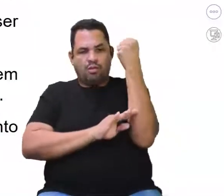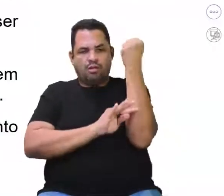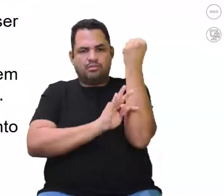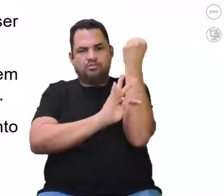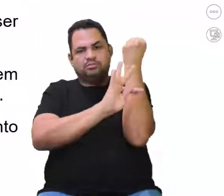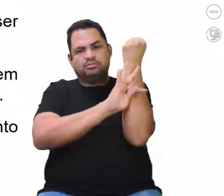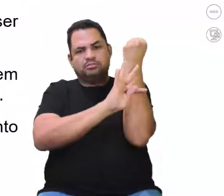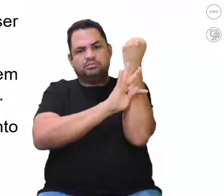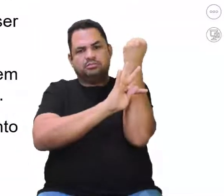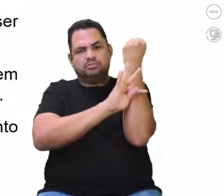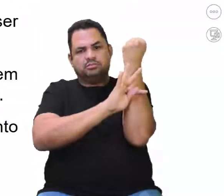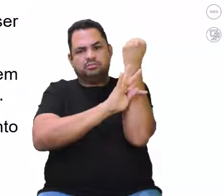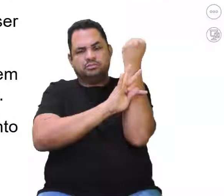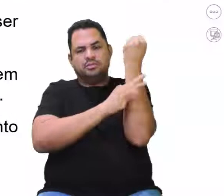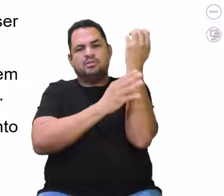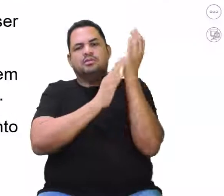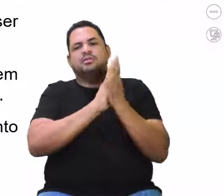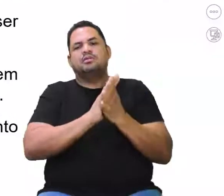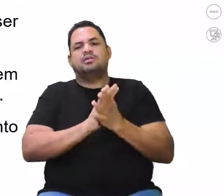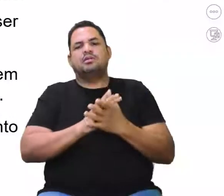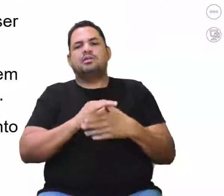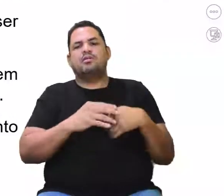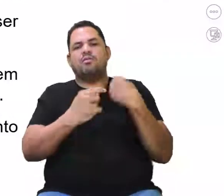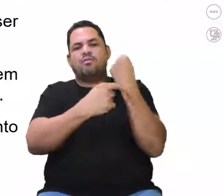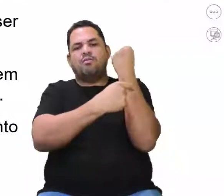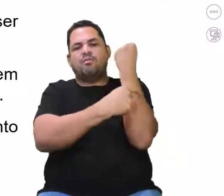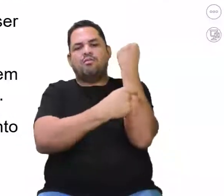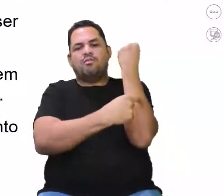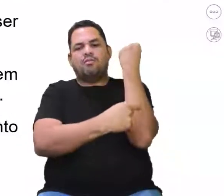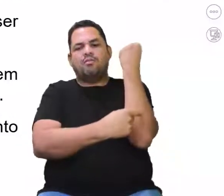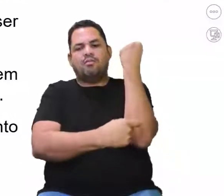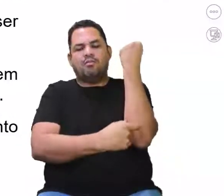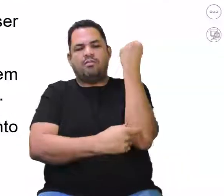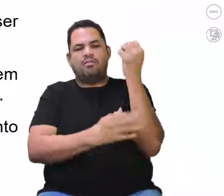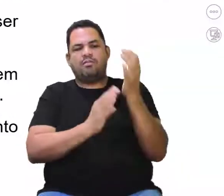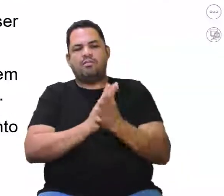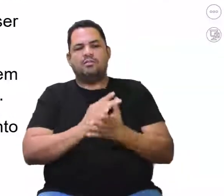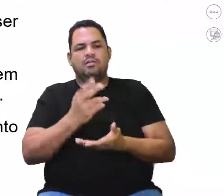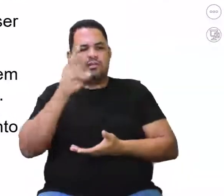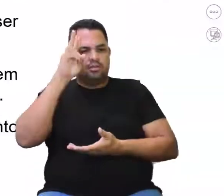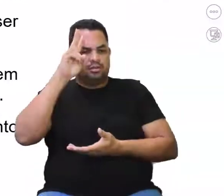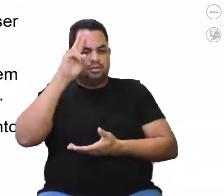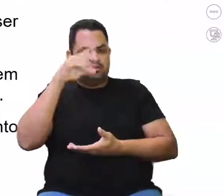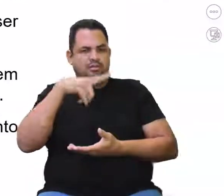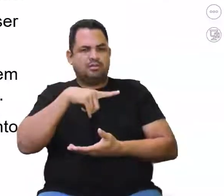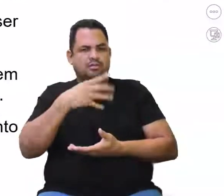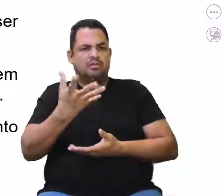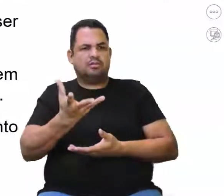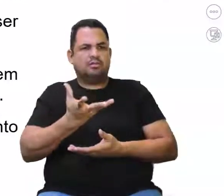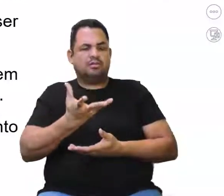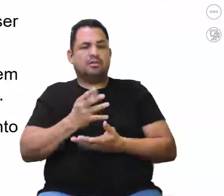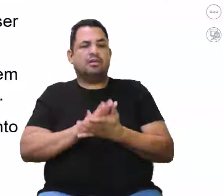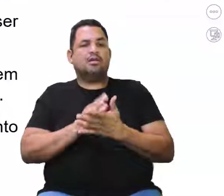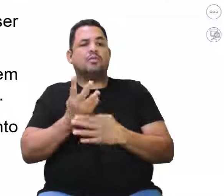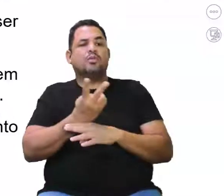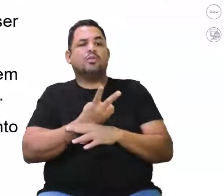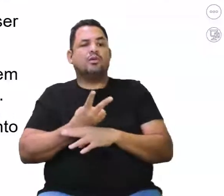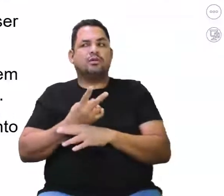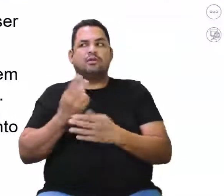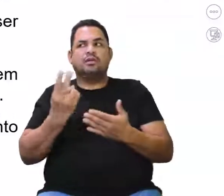torácica da coluna vertebral. Perfeito. Então, aqui, lembrando que a gente quer o que está